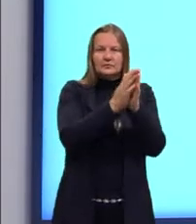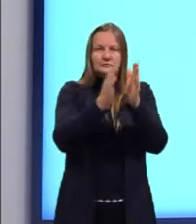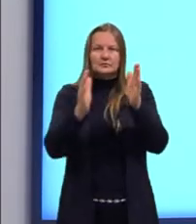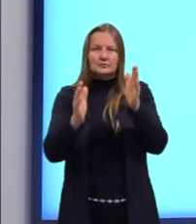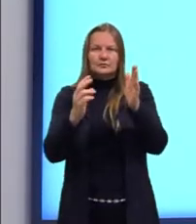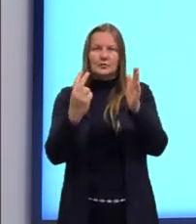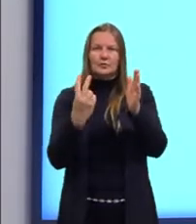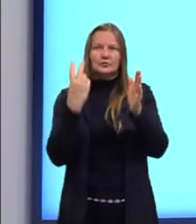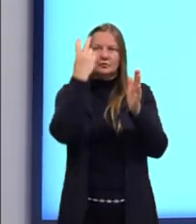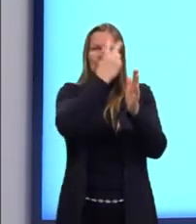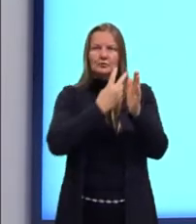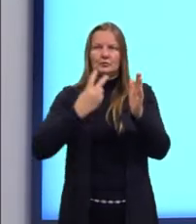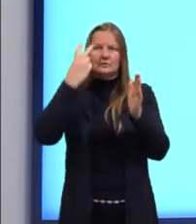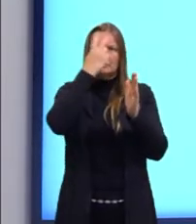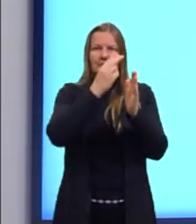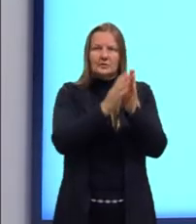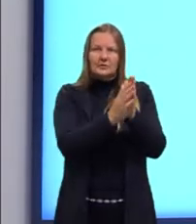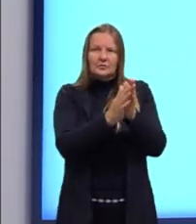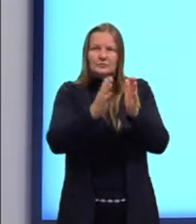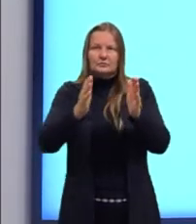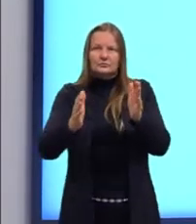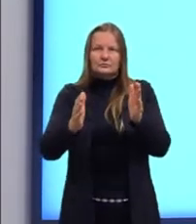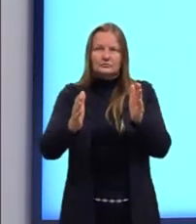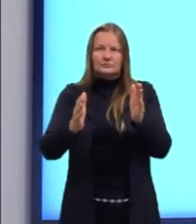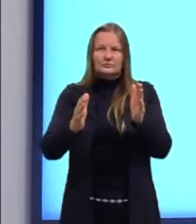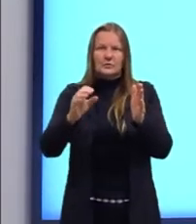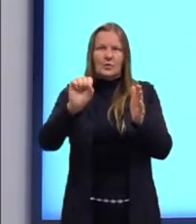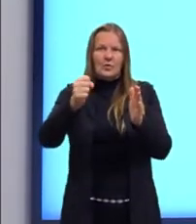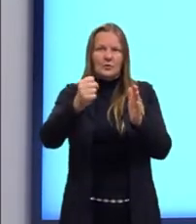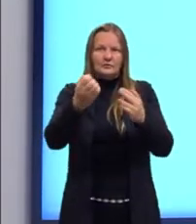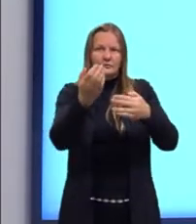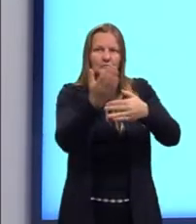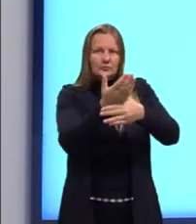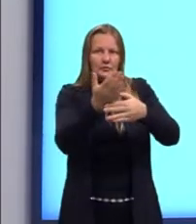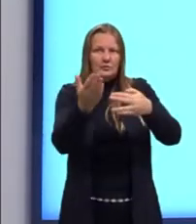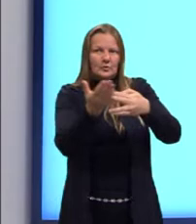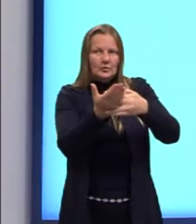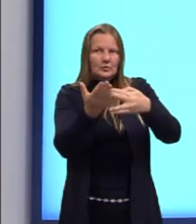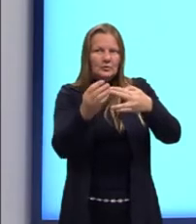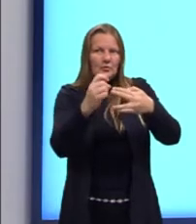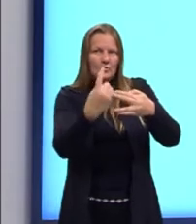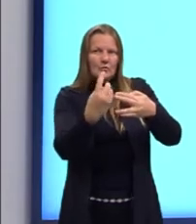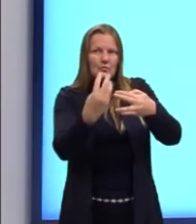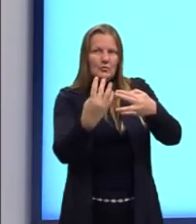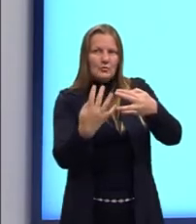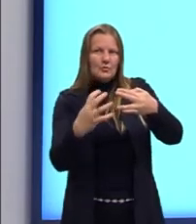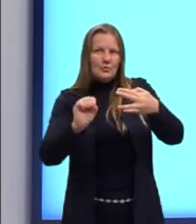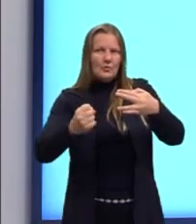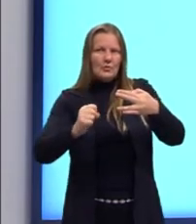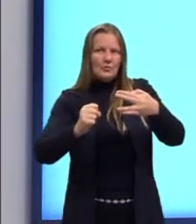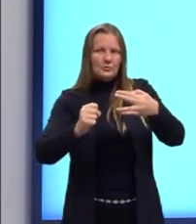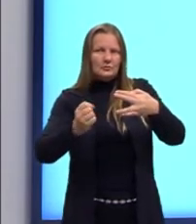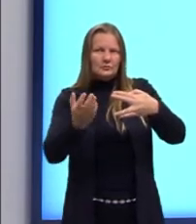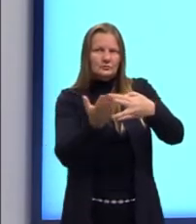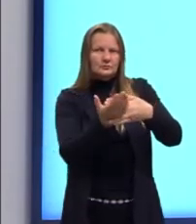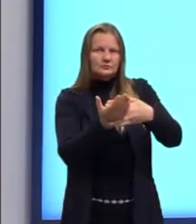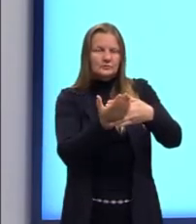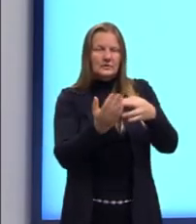horas, portanto após passar esses oito intervalos de tempo, a população chegou até